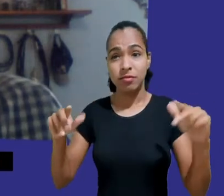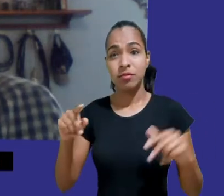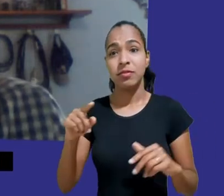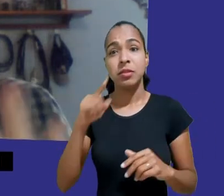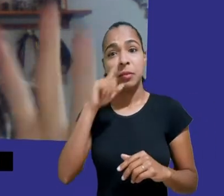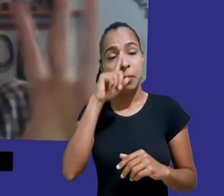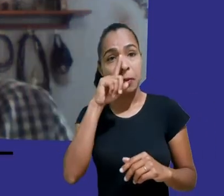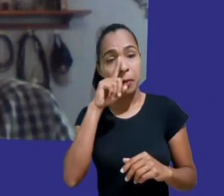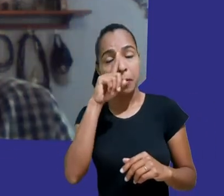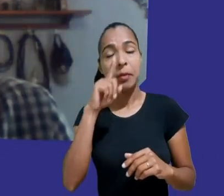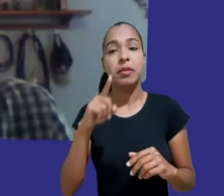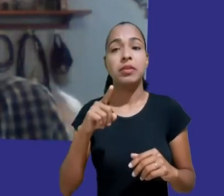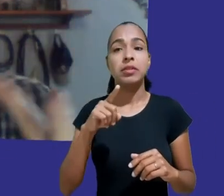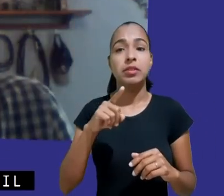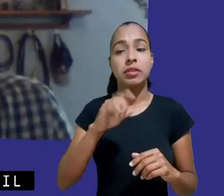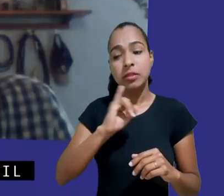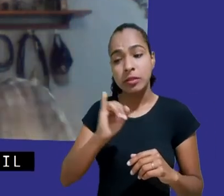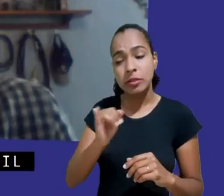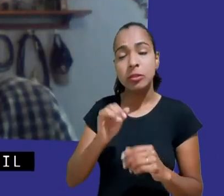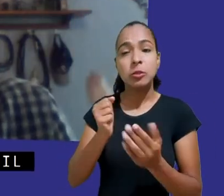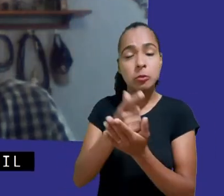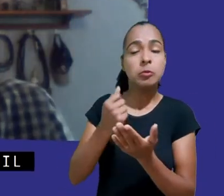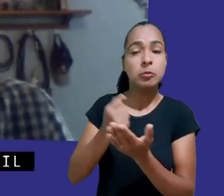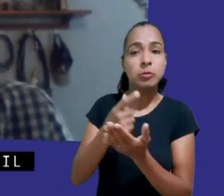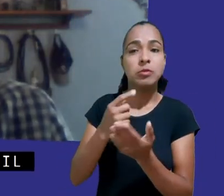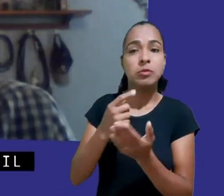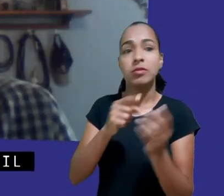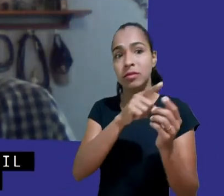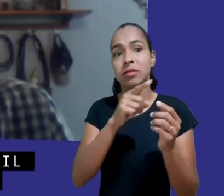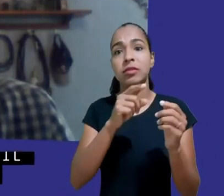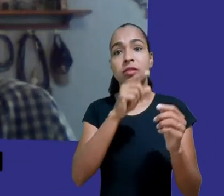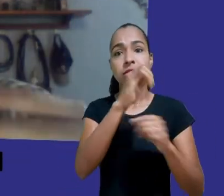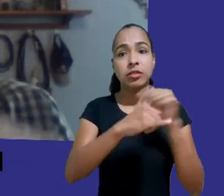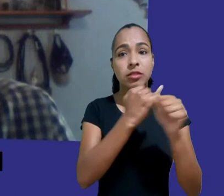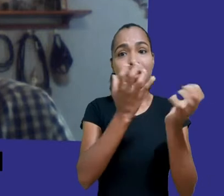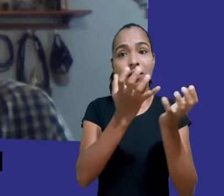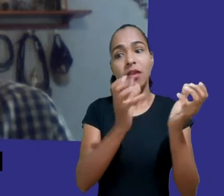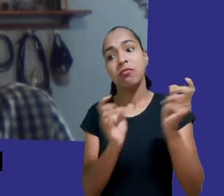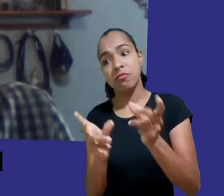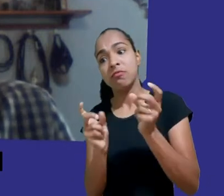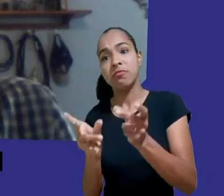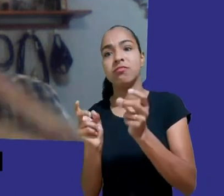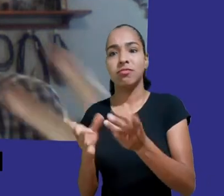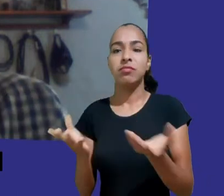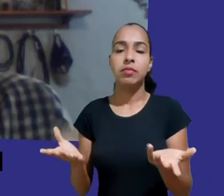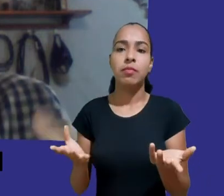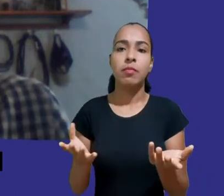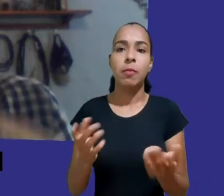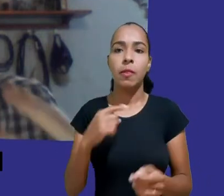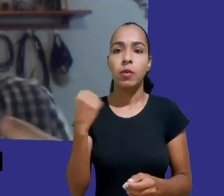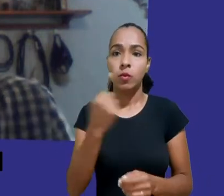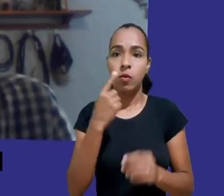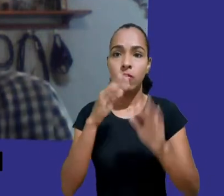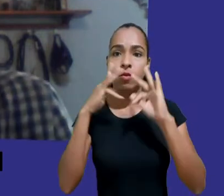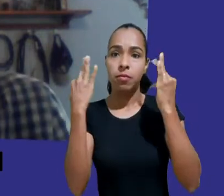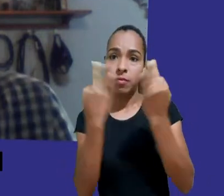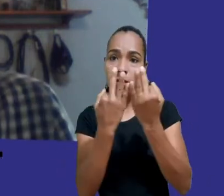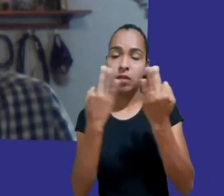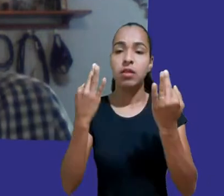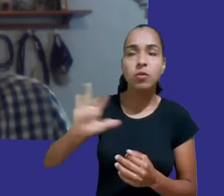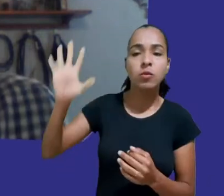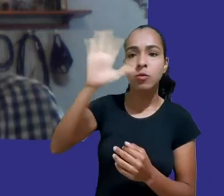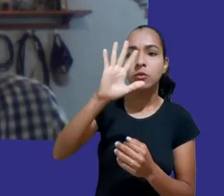comercial. Eu quero lembrar que é dever de todos nós, famílias, Estado, sociedade, garantir os direitos das crianças com